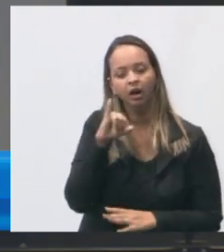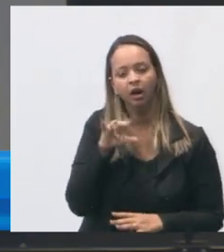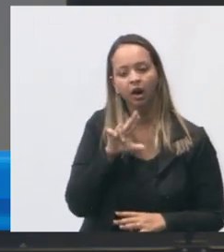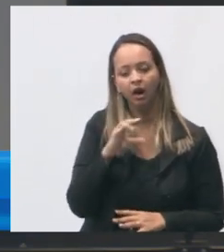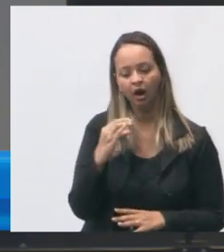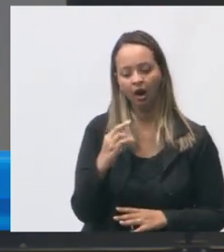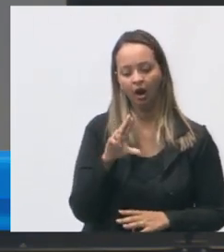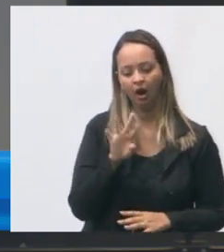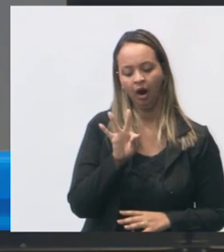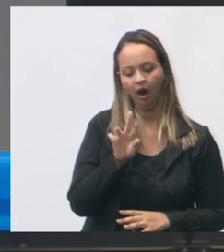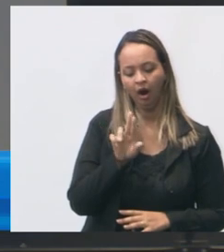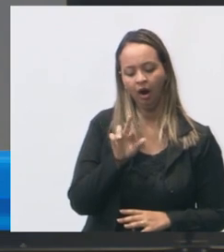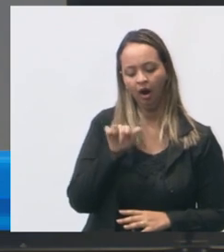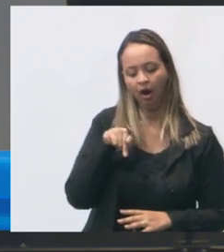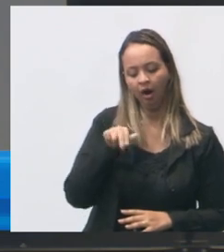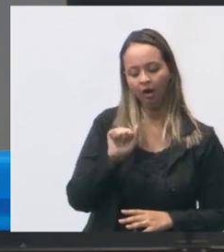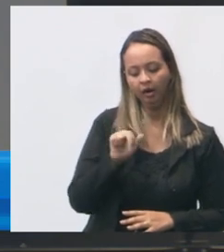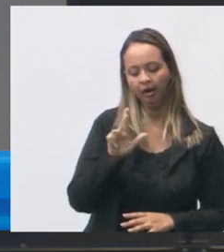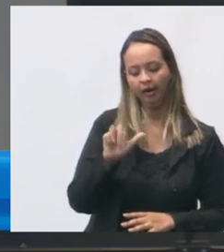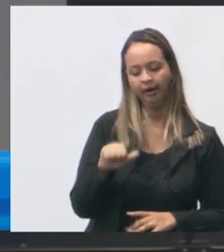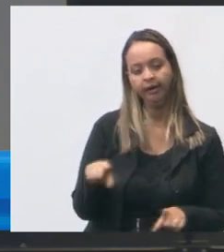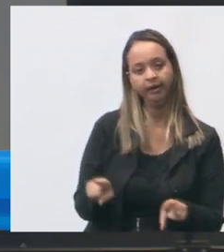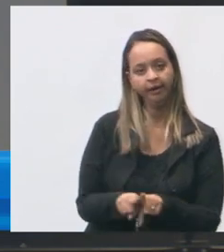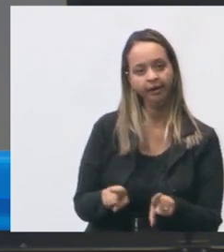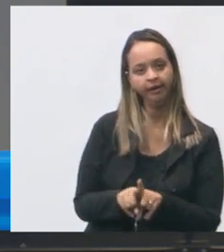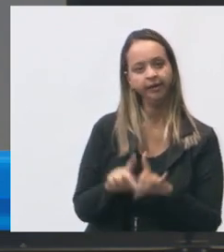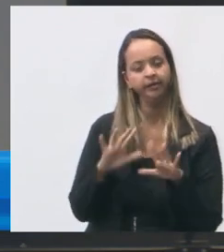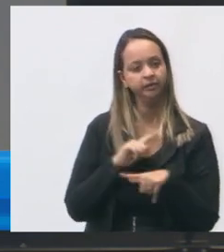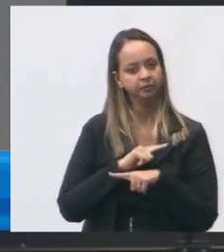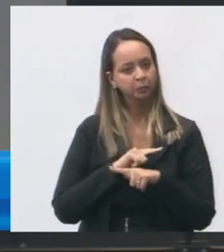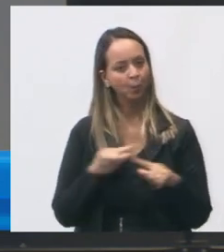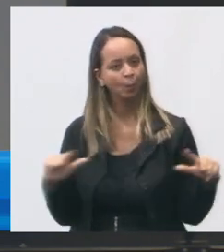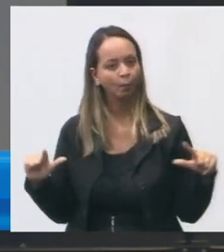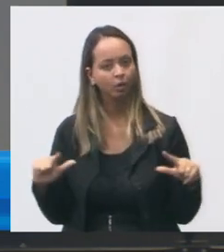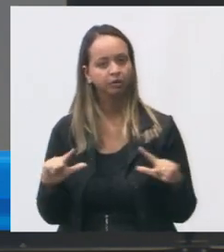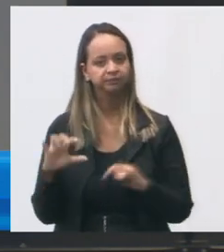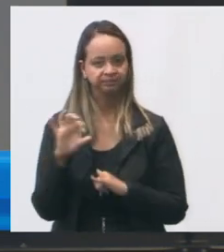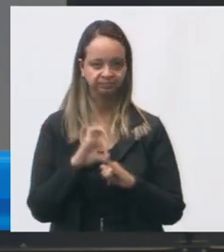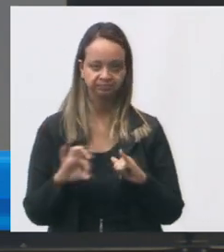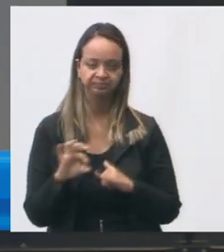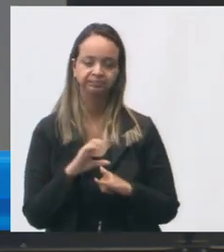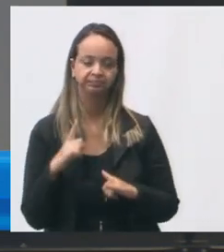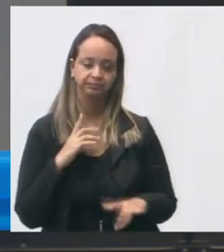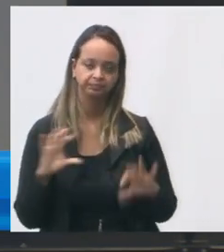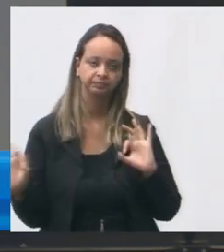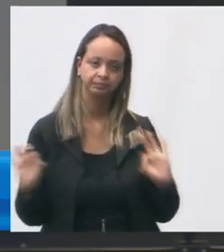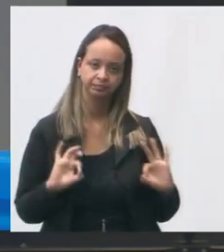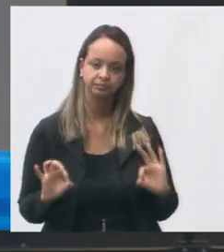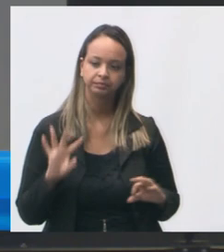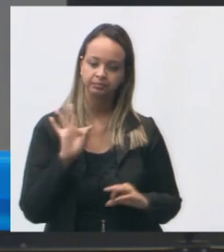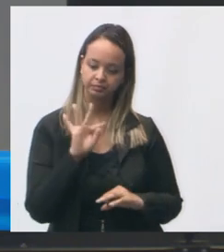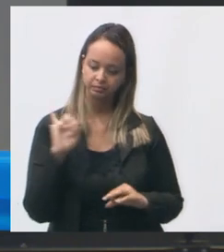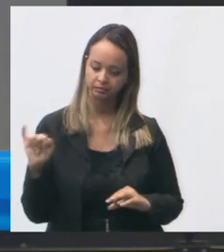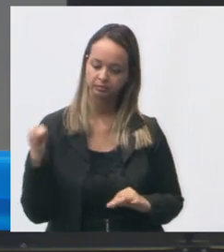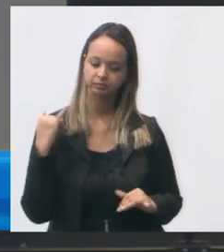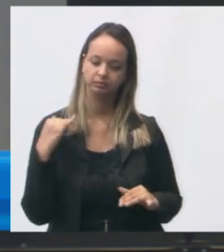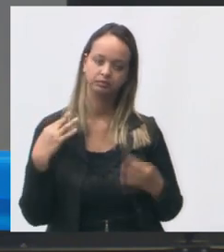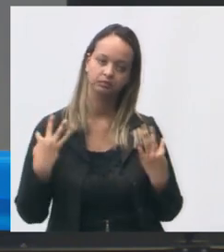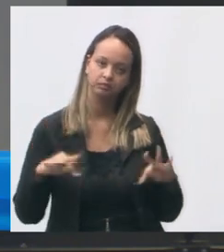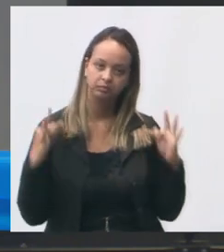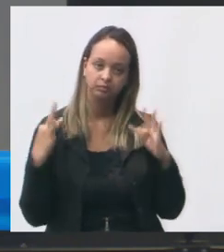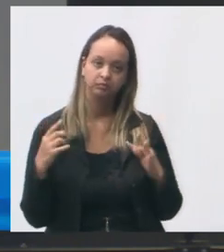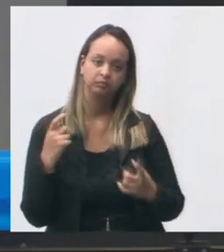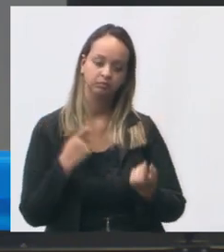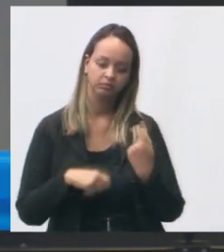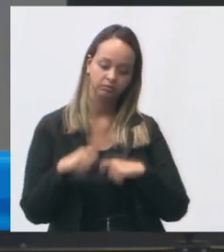que também está desocupado então a IFES possui vários projetos com o objetivo de atrair empresas de TI tecnologia de jogos e